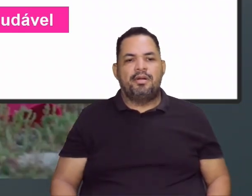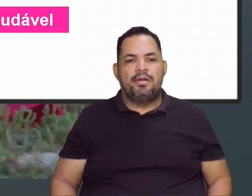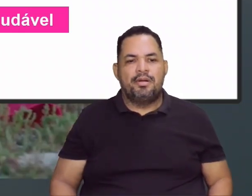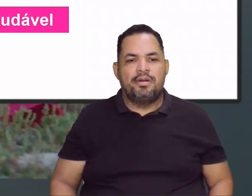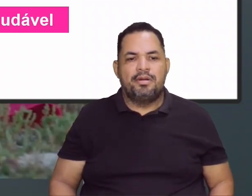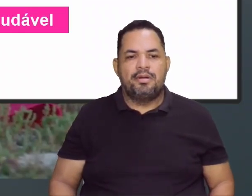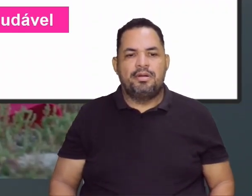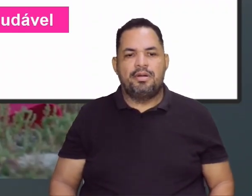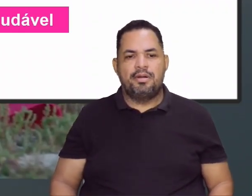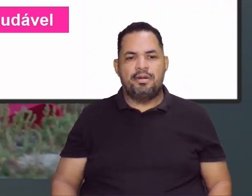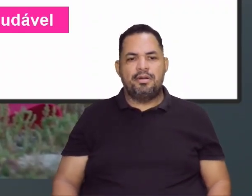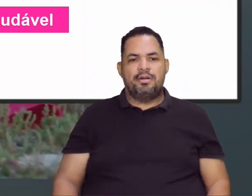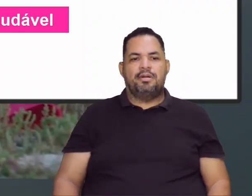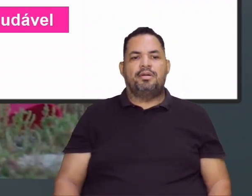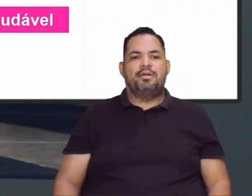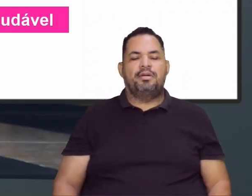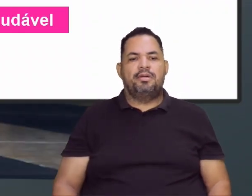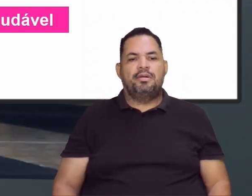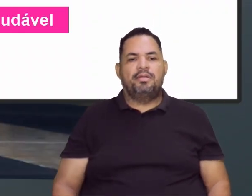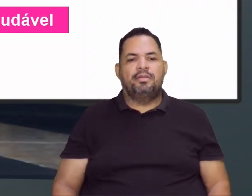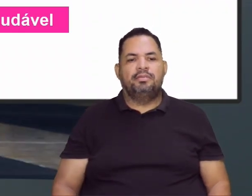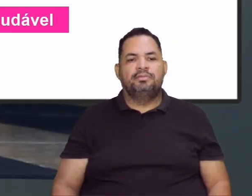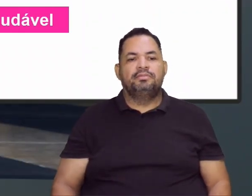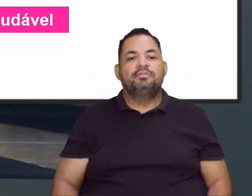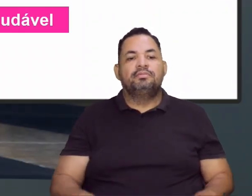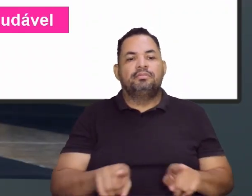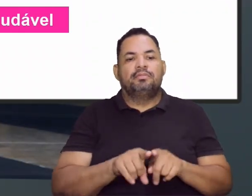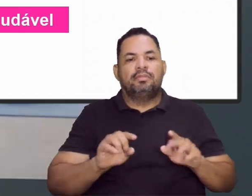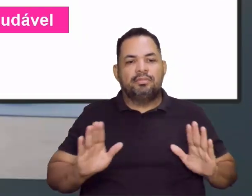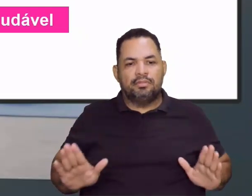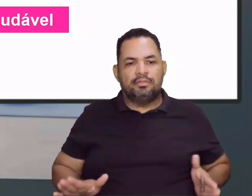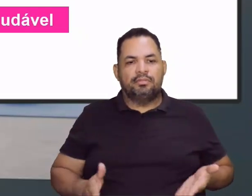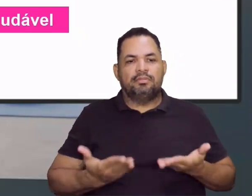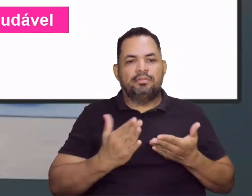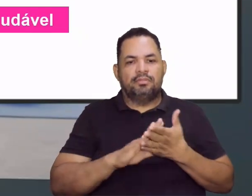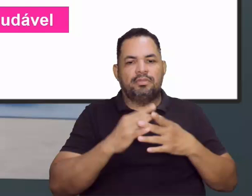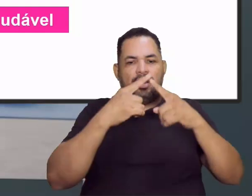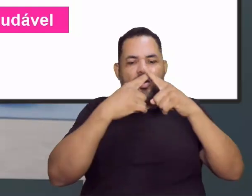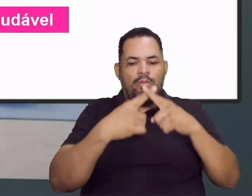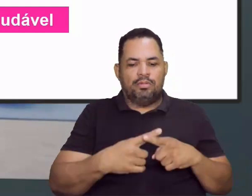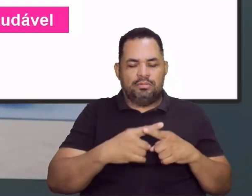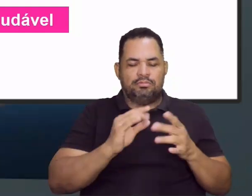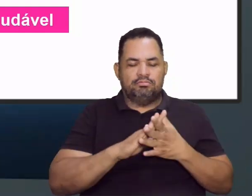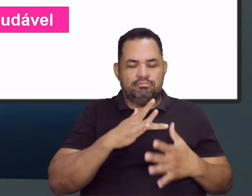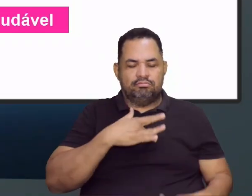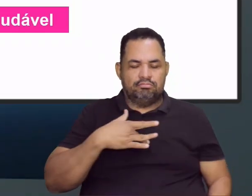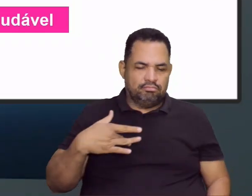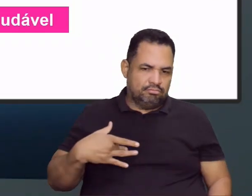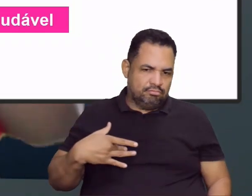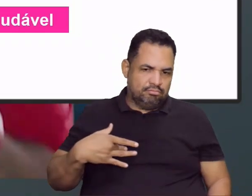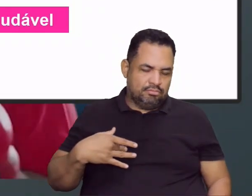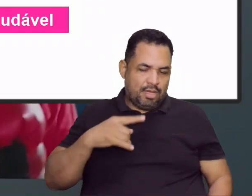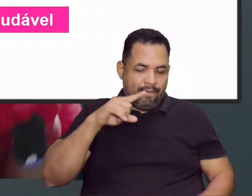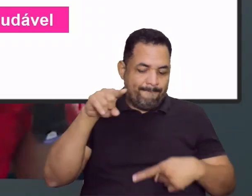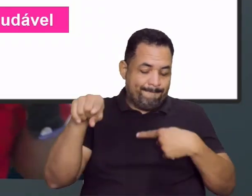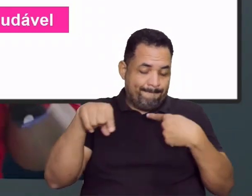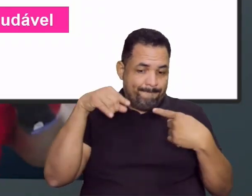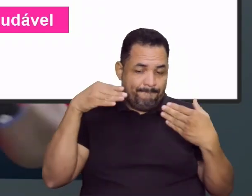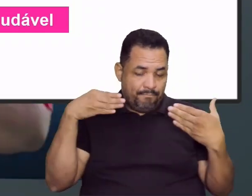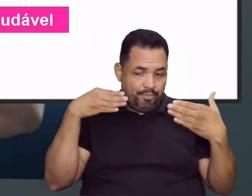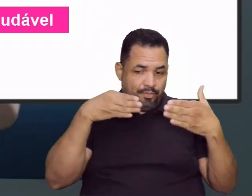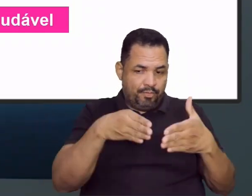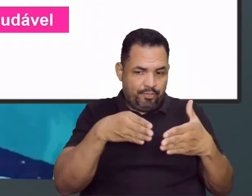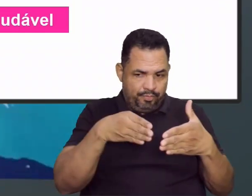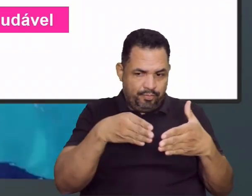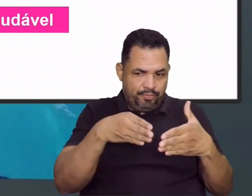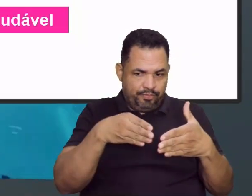vocês, tá bom? Além de estimular uma competição saudável, né? O foco aqui, a Prof. falou